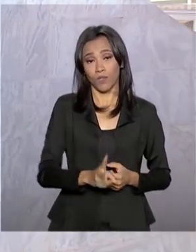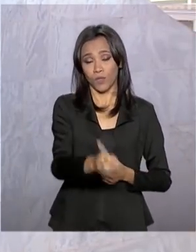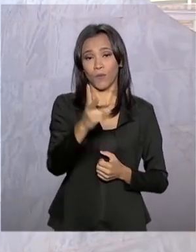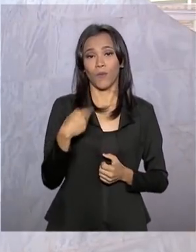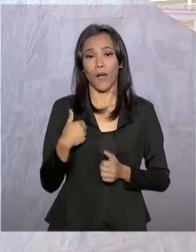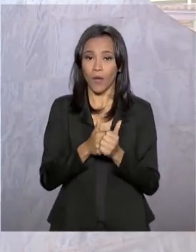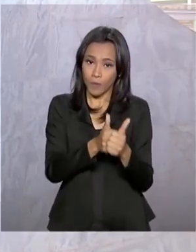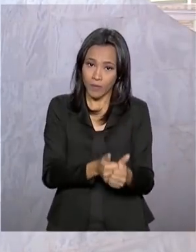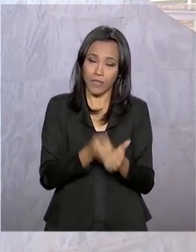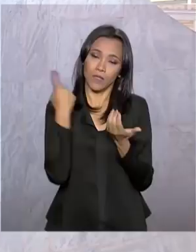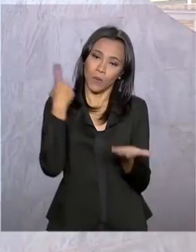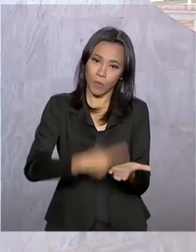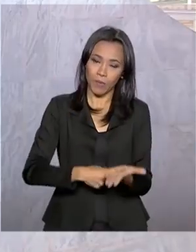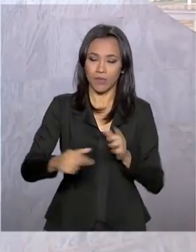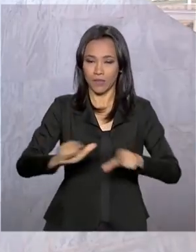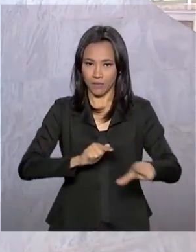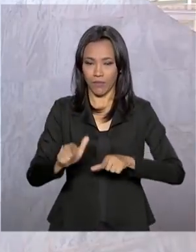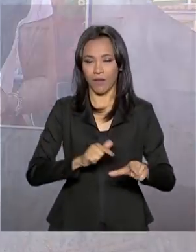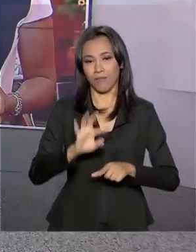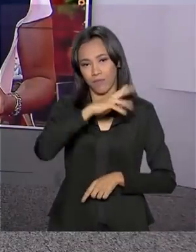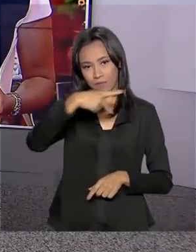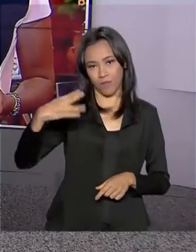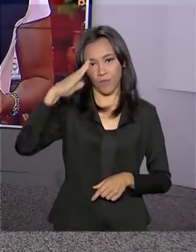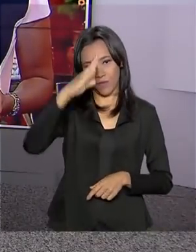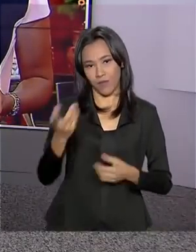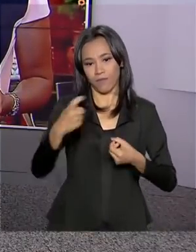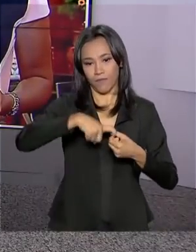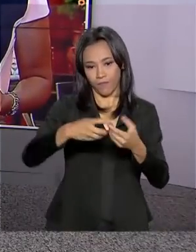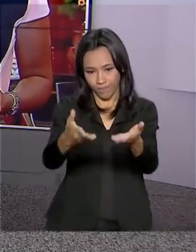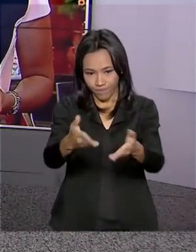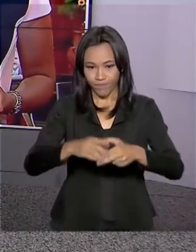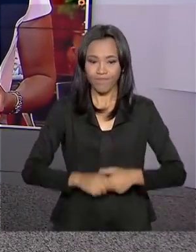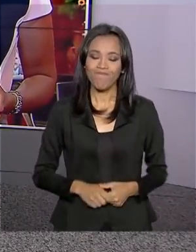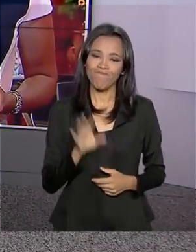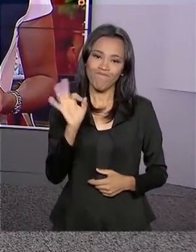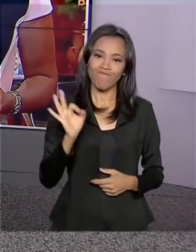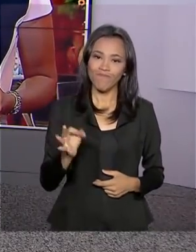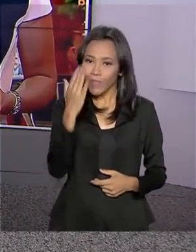Jair Bolsonaro de hoje. Volto com você no estúdio, Carla. Tá certo, muito obrigada pela sua participação.